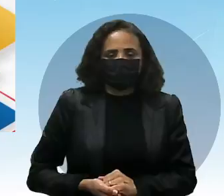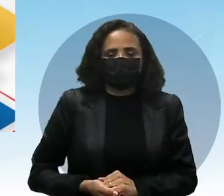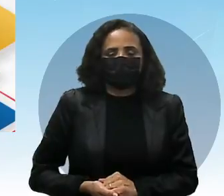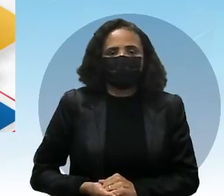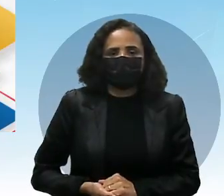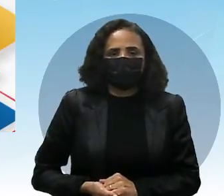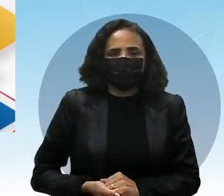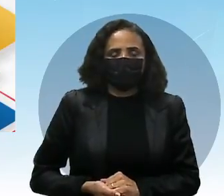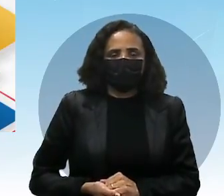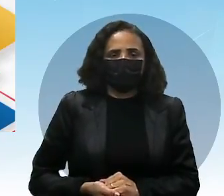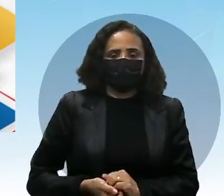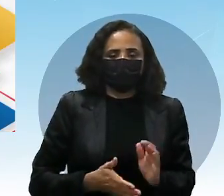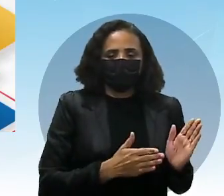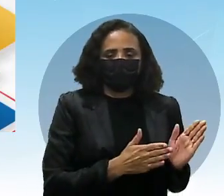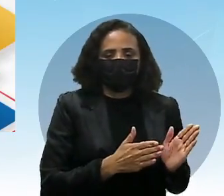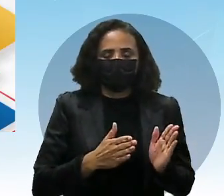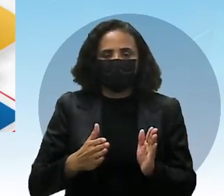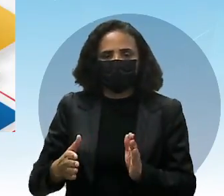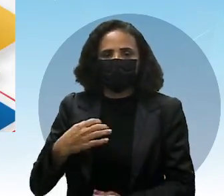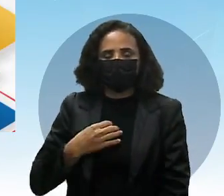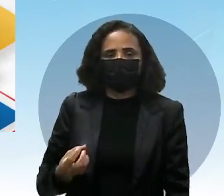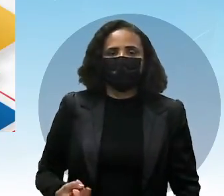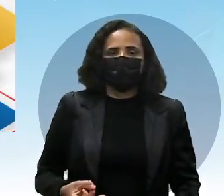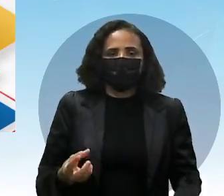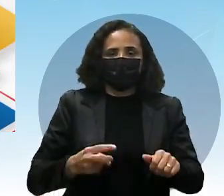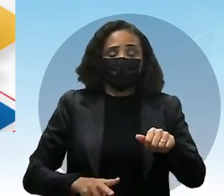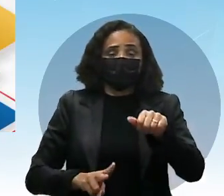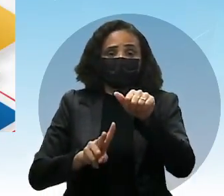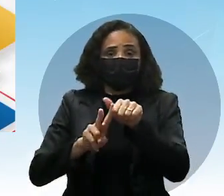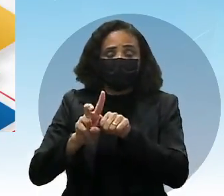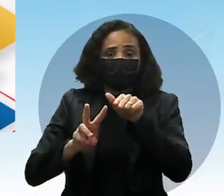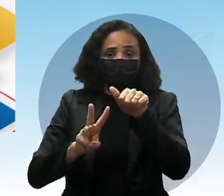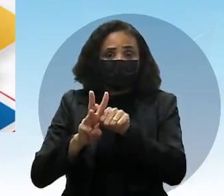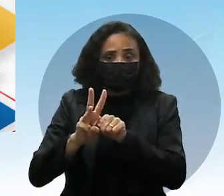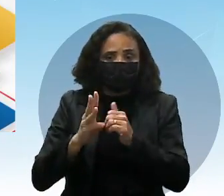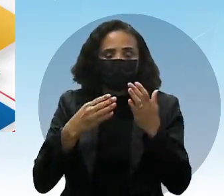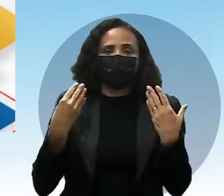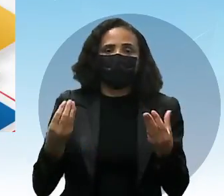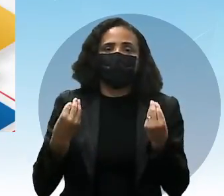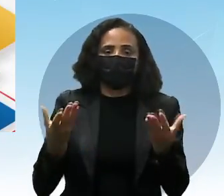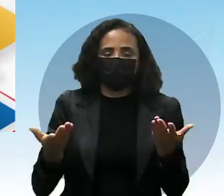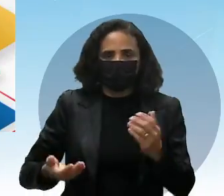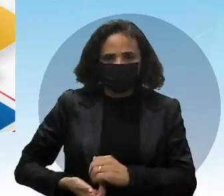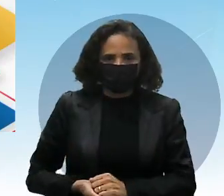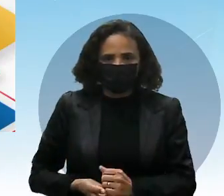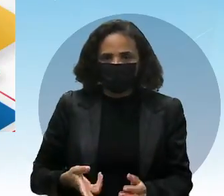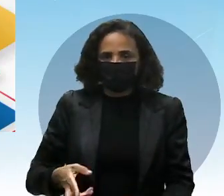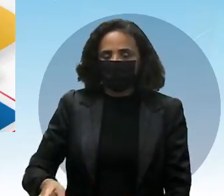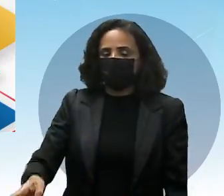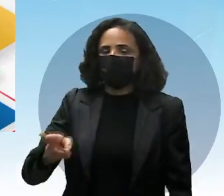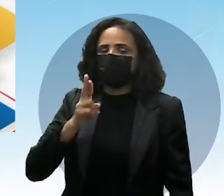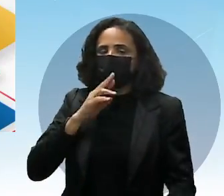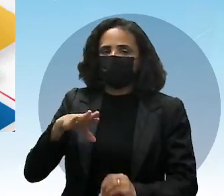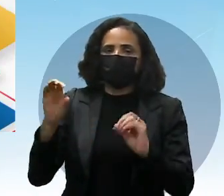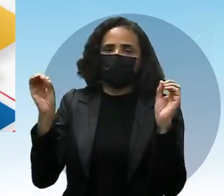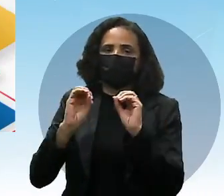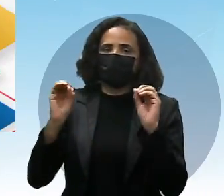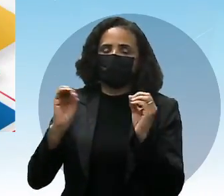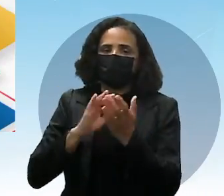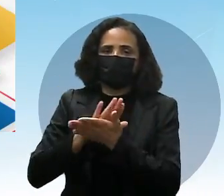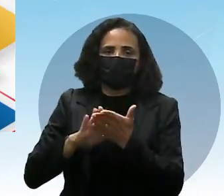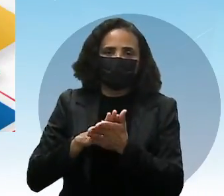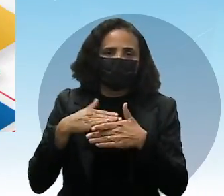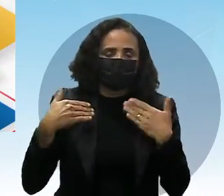Ela reclamando Que tem três meses Que eu estava esperando A parte dele no projeto E ele Não Responde Certo?